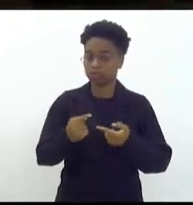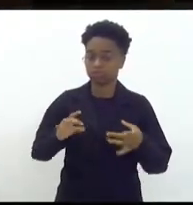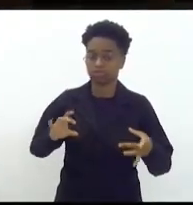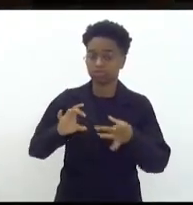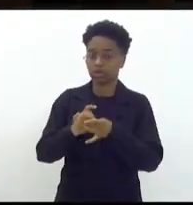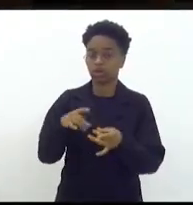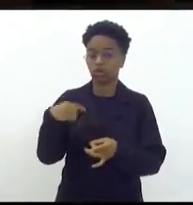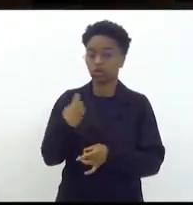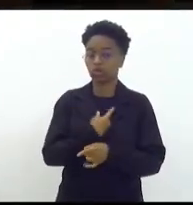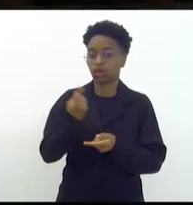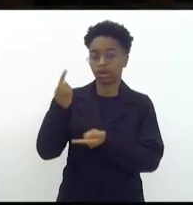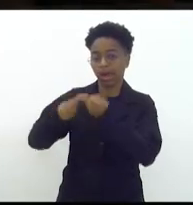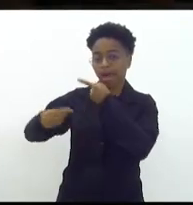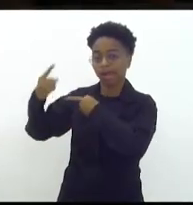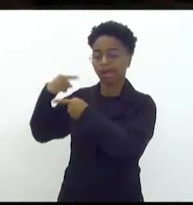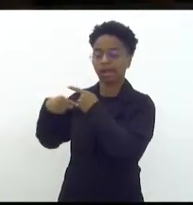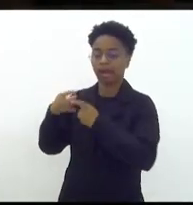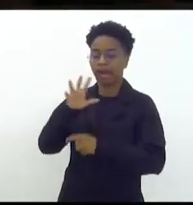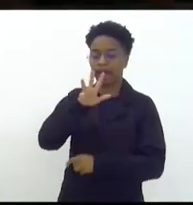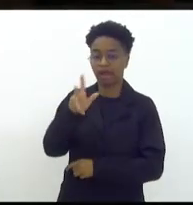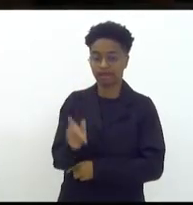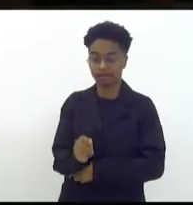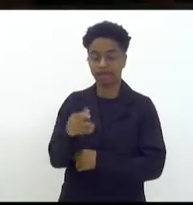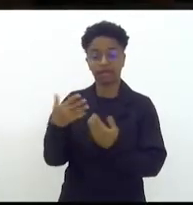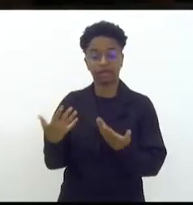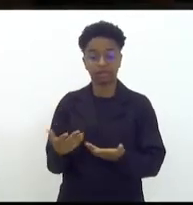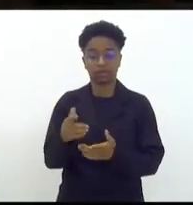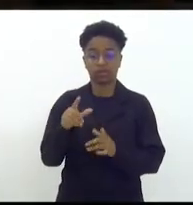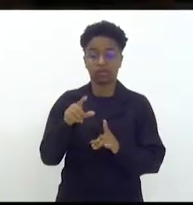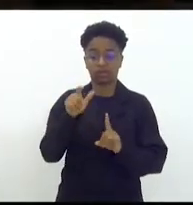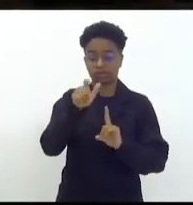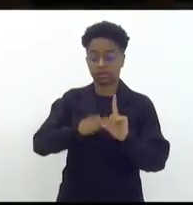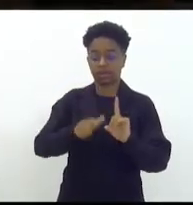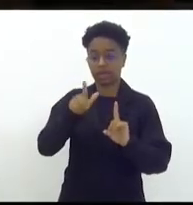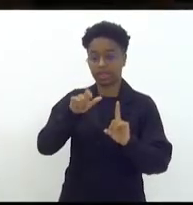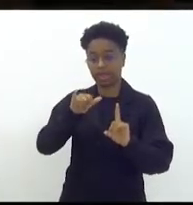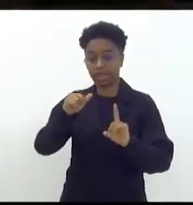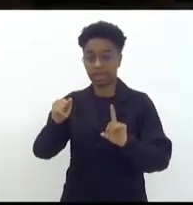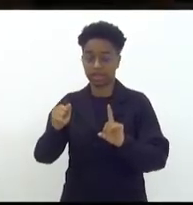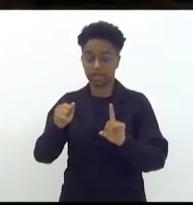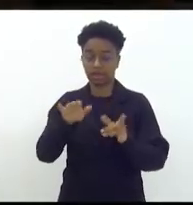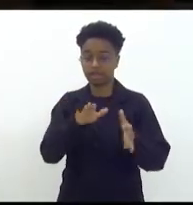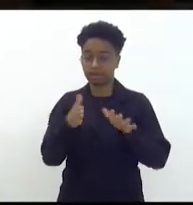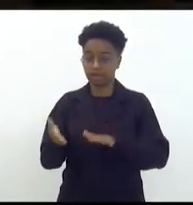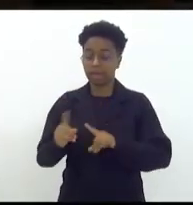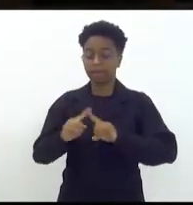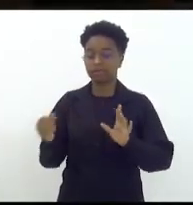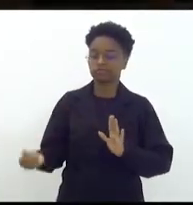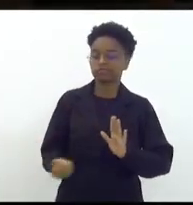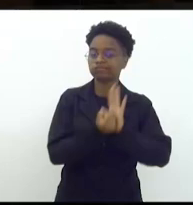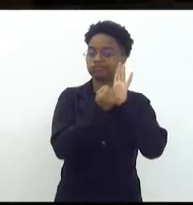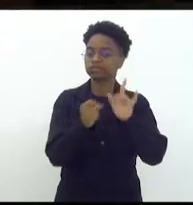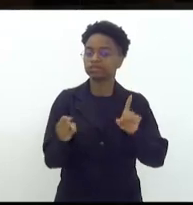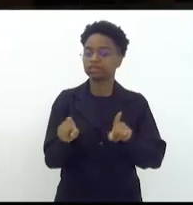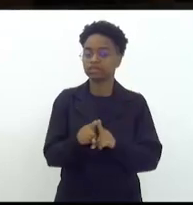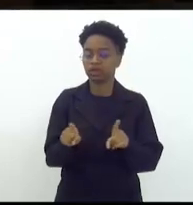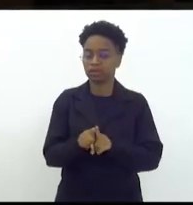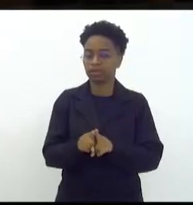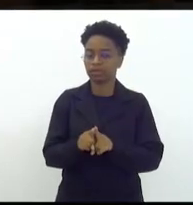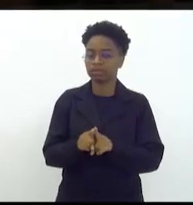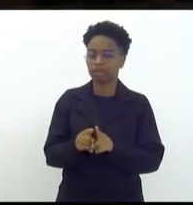ancestralidade em África então Leia Garcia nos deixa mas deixa também um legado de muita